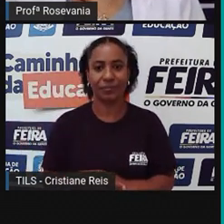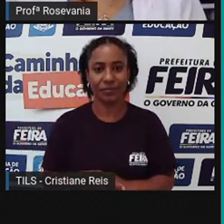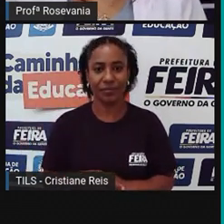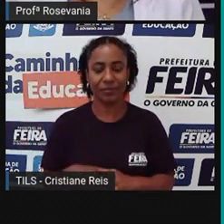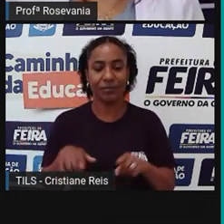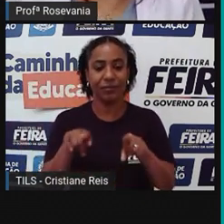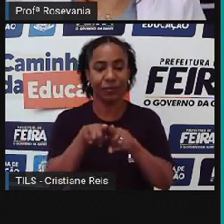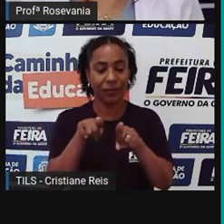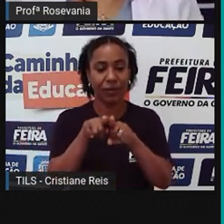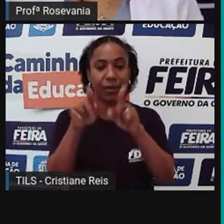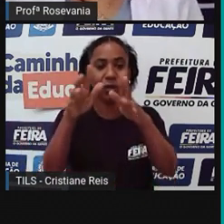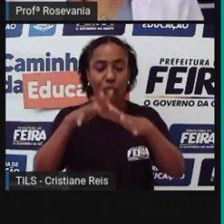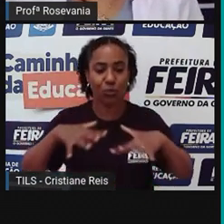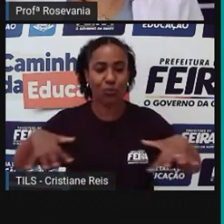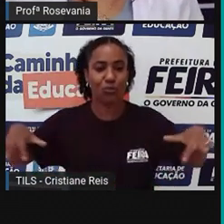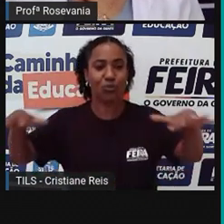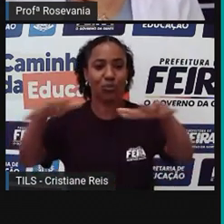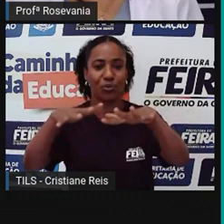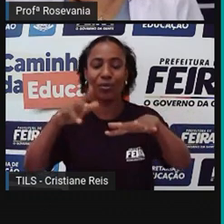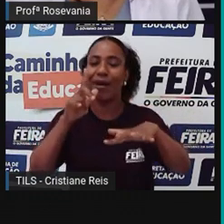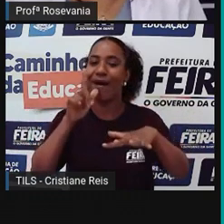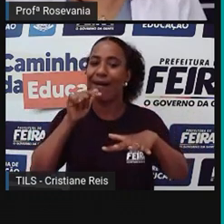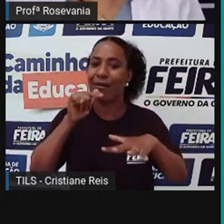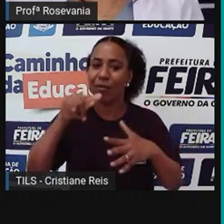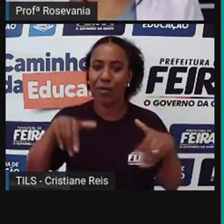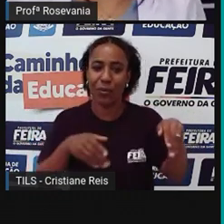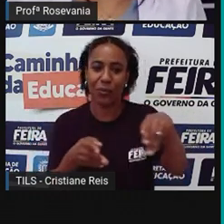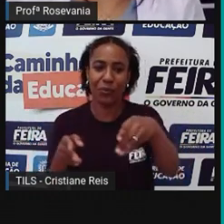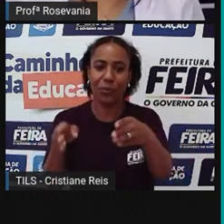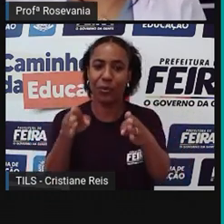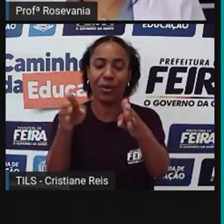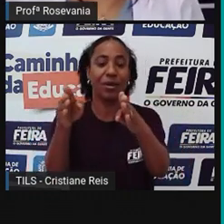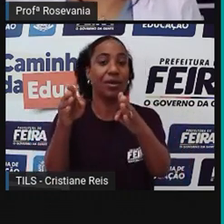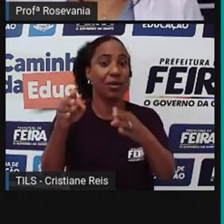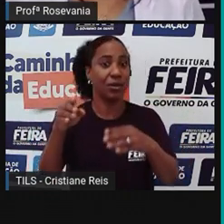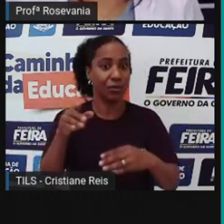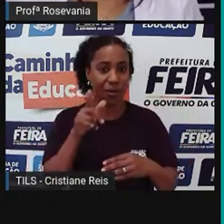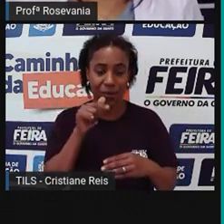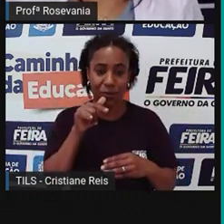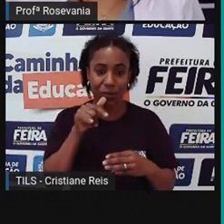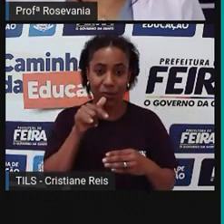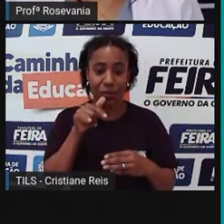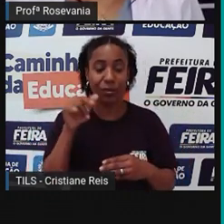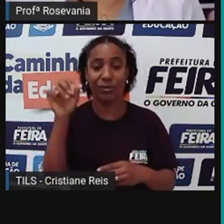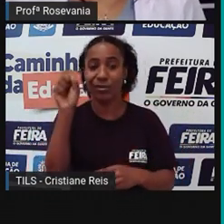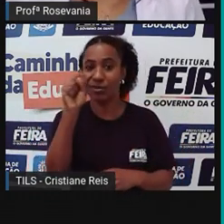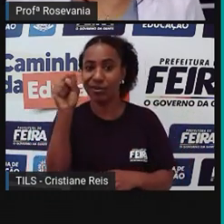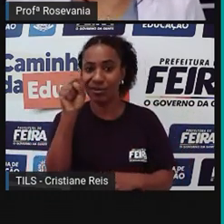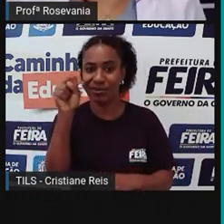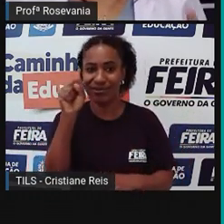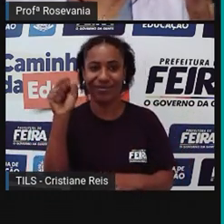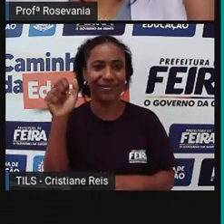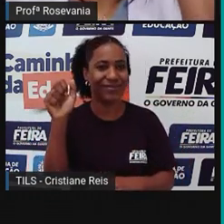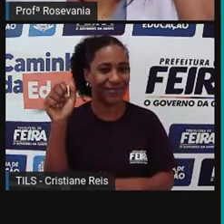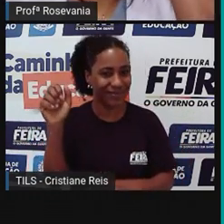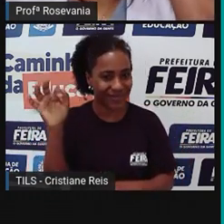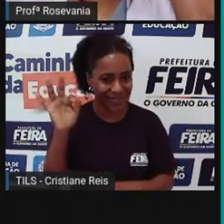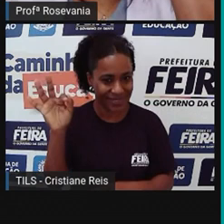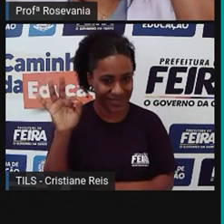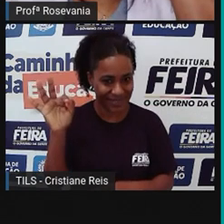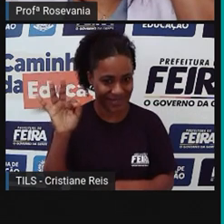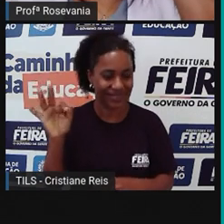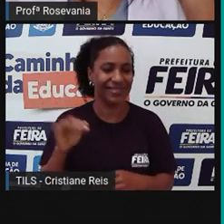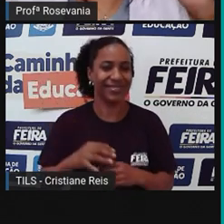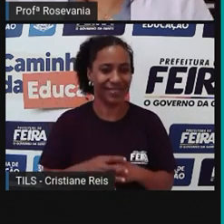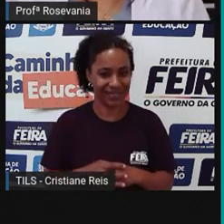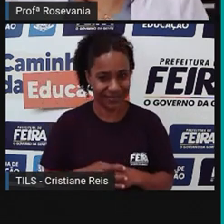né, toda a margem esquerda, né, do rio São Francisco. A parte vermelha, que era da família Guedes